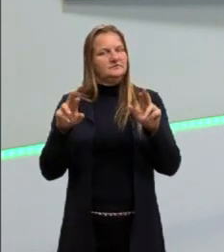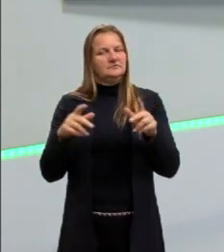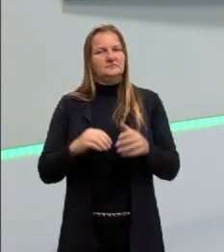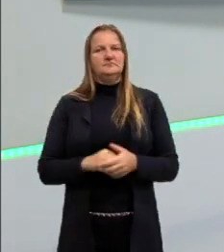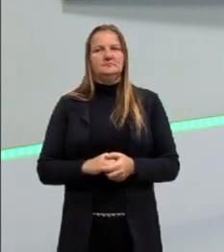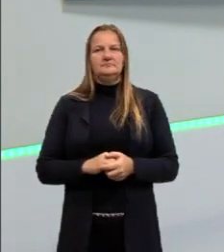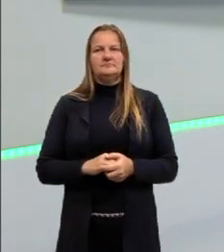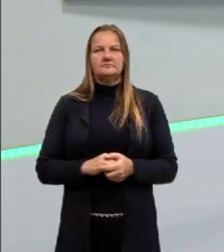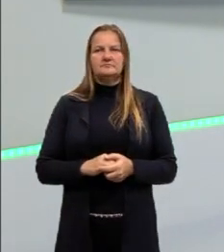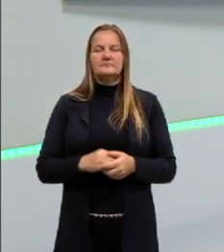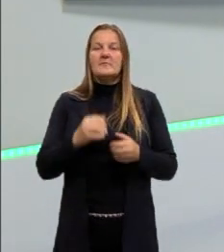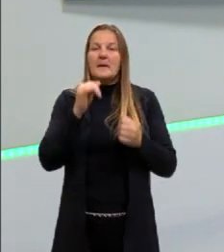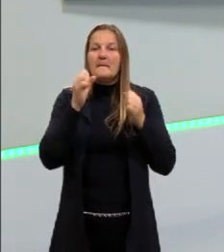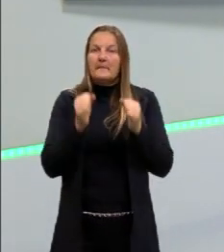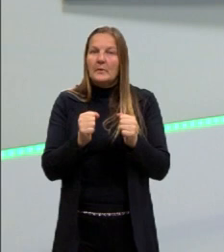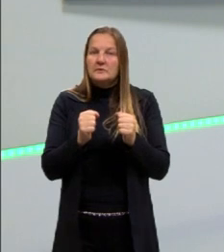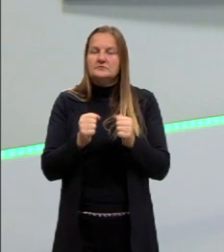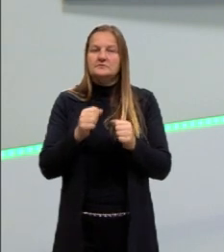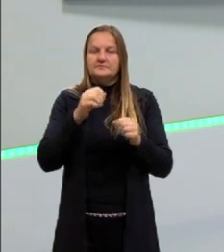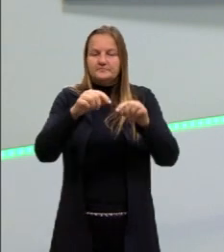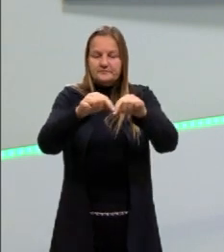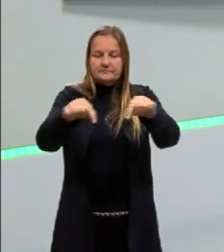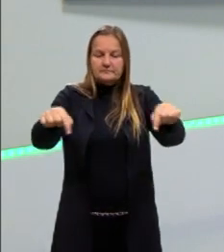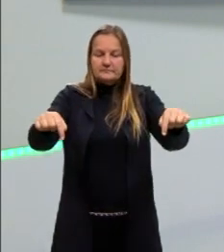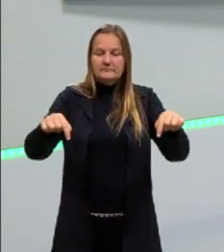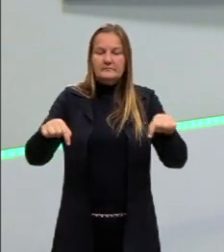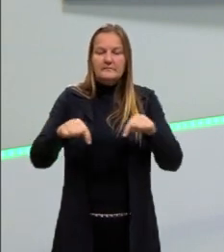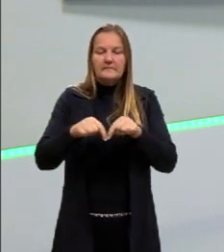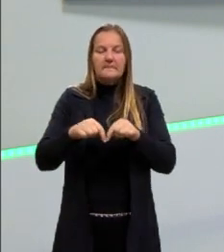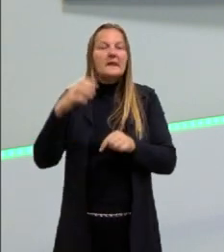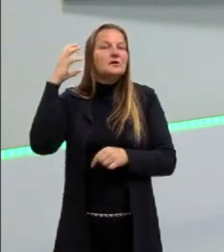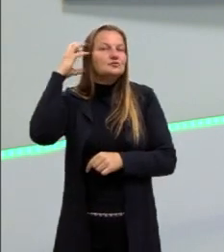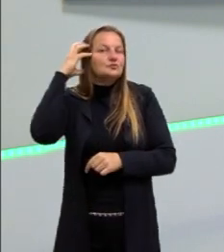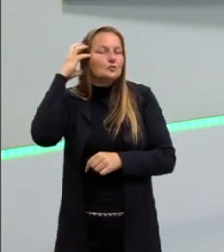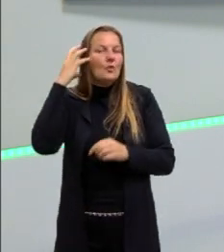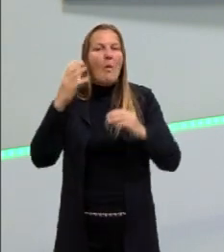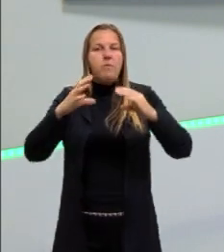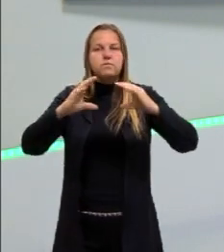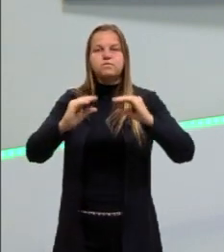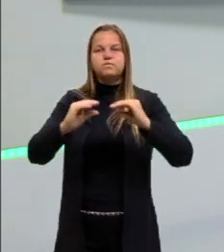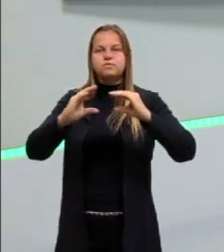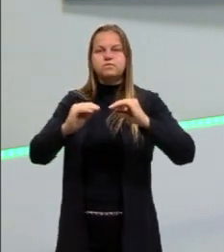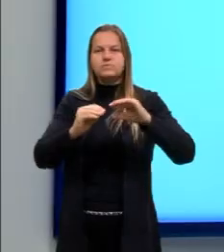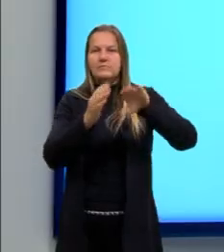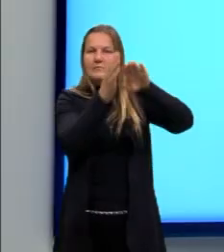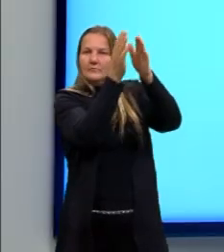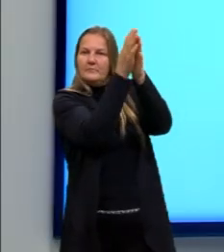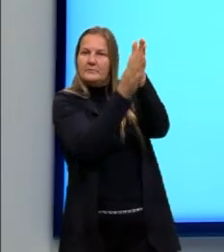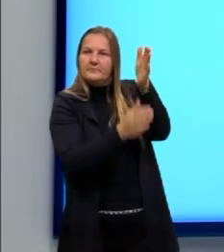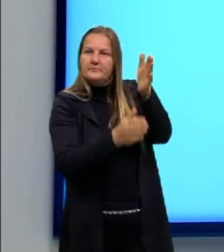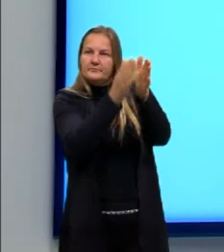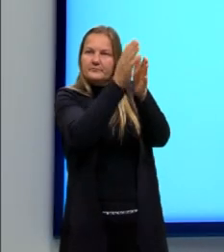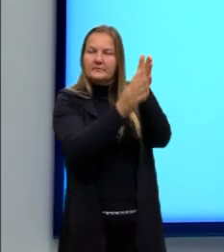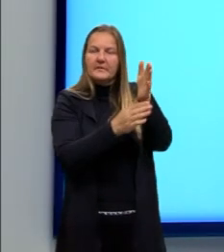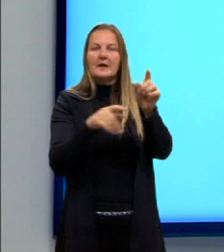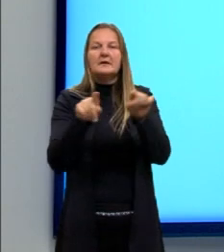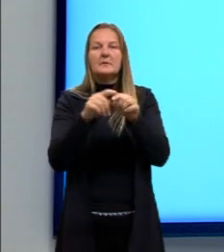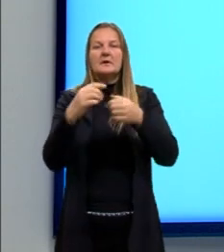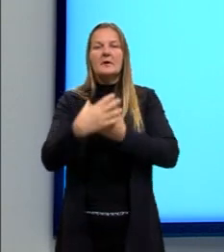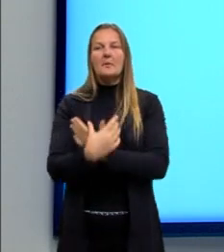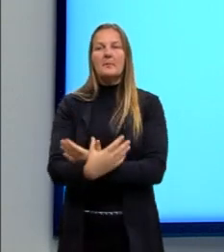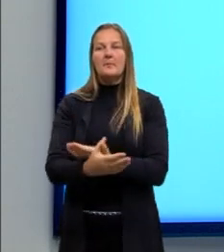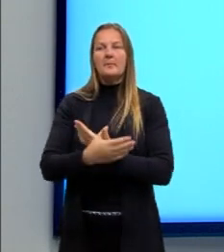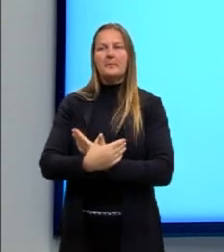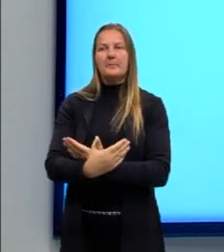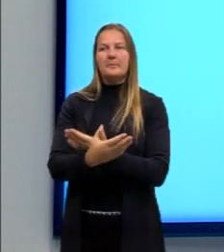pode ser como a gente falou em estúdio de gravação com as espumas, né? E também a mariposa que usa os próprios